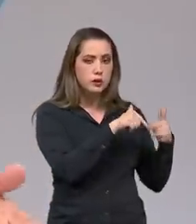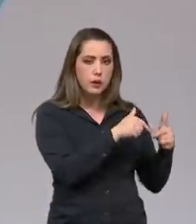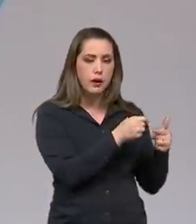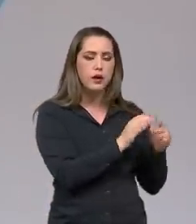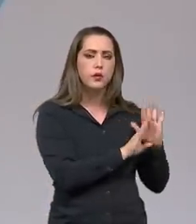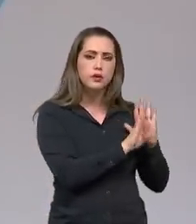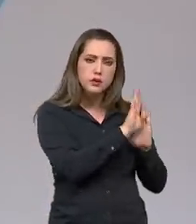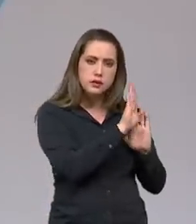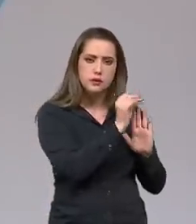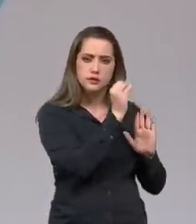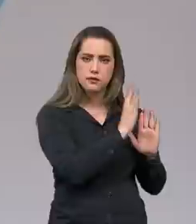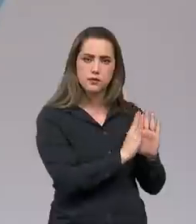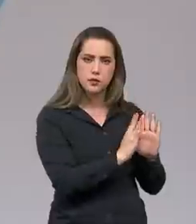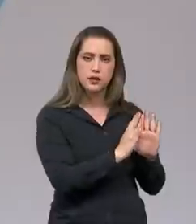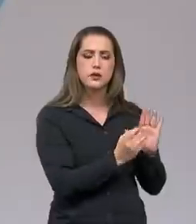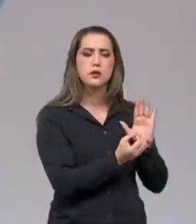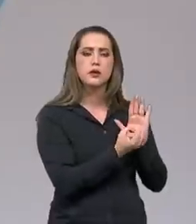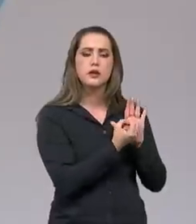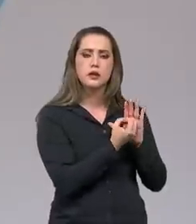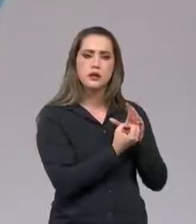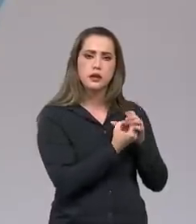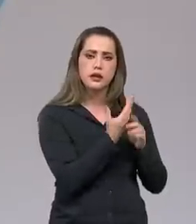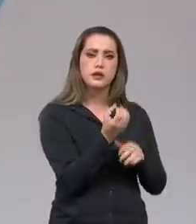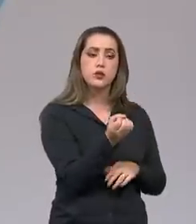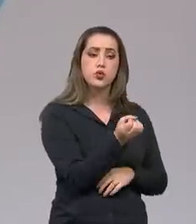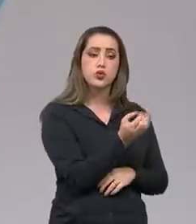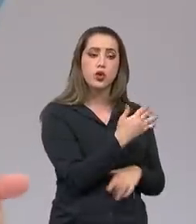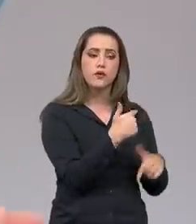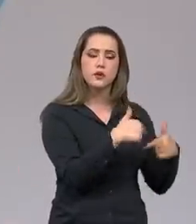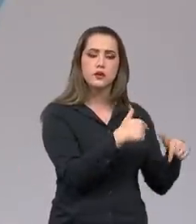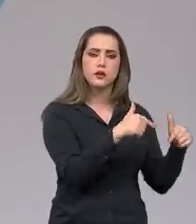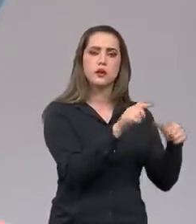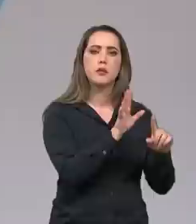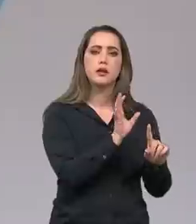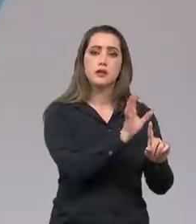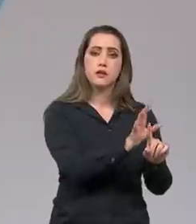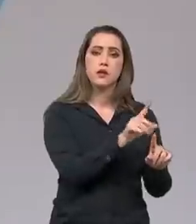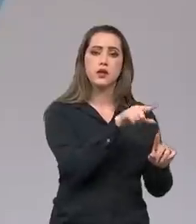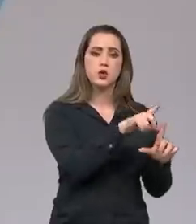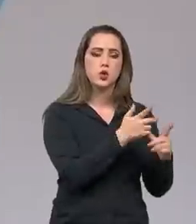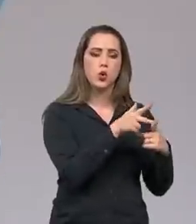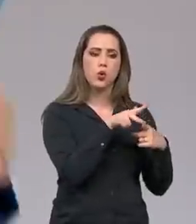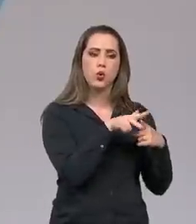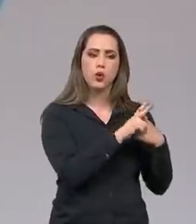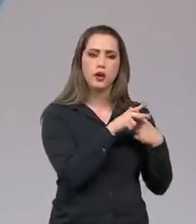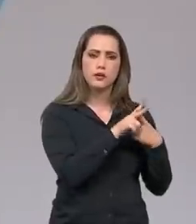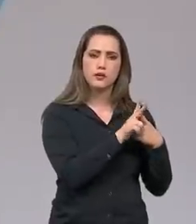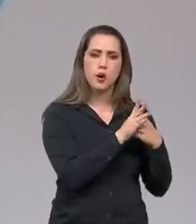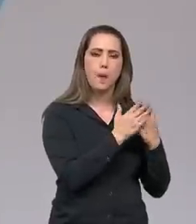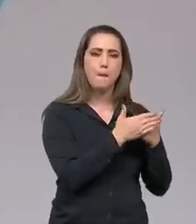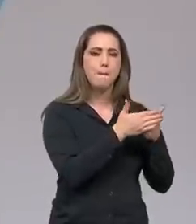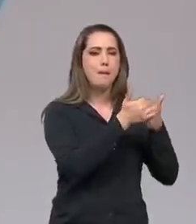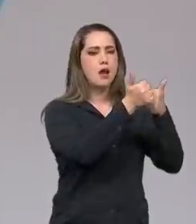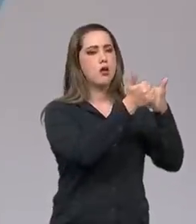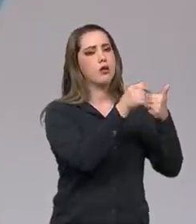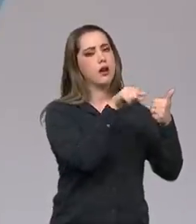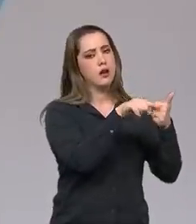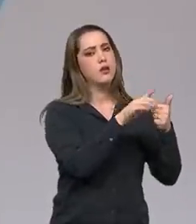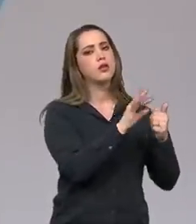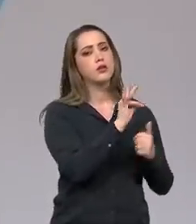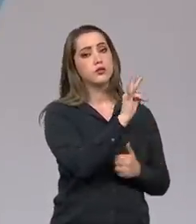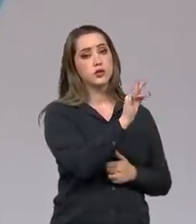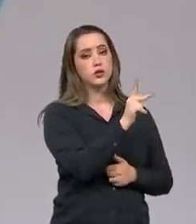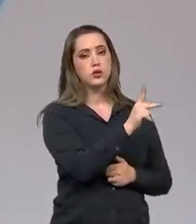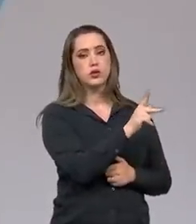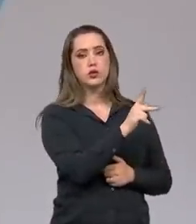da geração de vagas, abertura de novas vagas? Isso influenciou a revisão para cima da previsão de crescimento